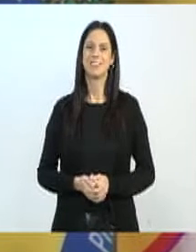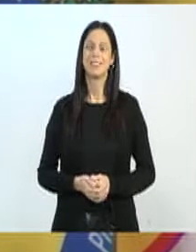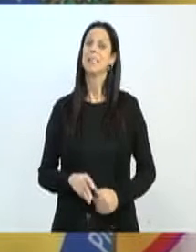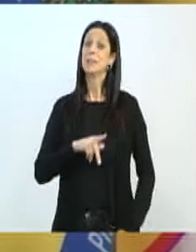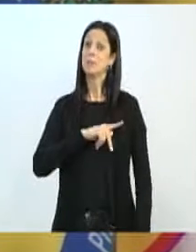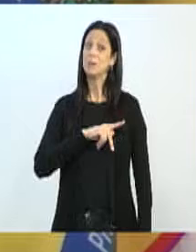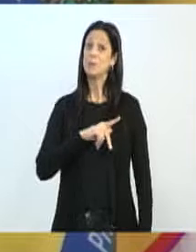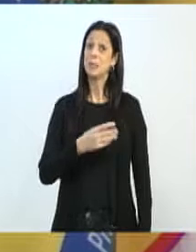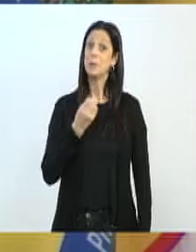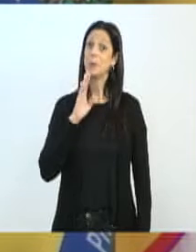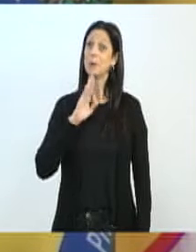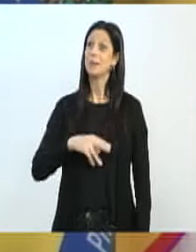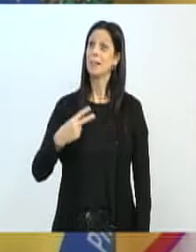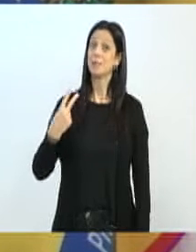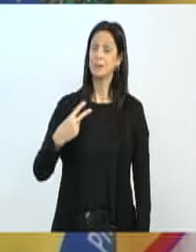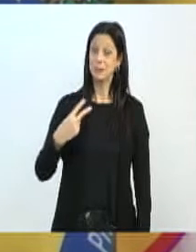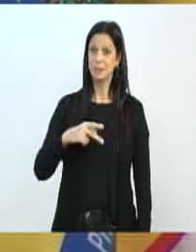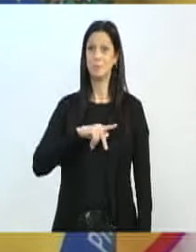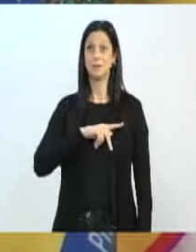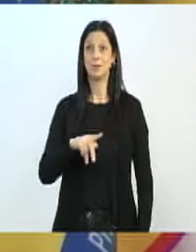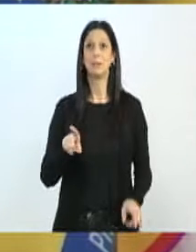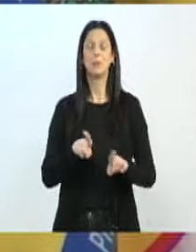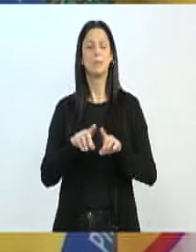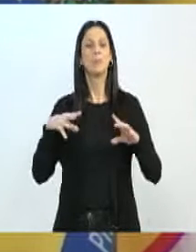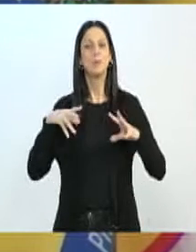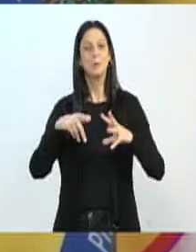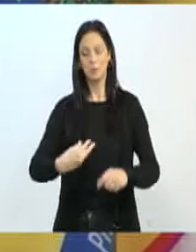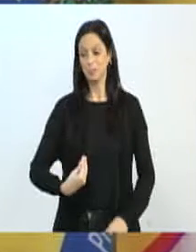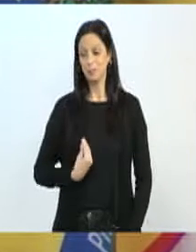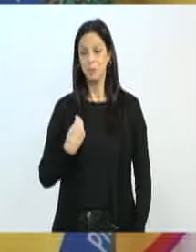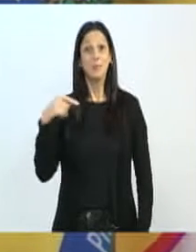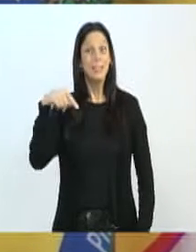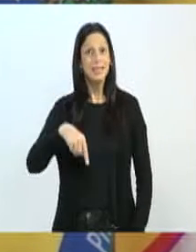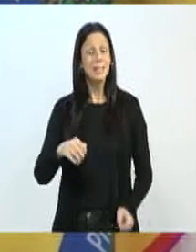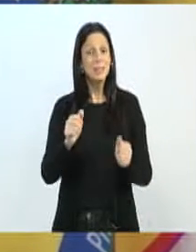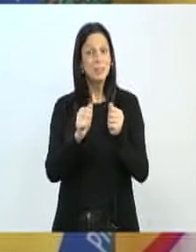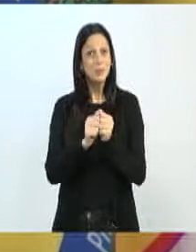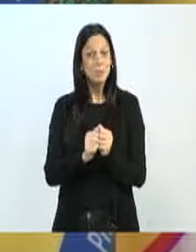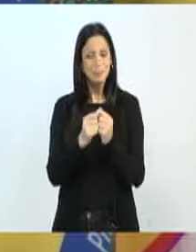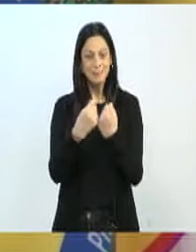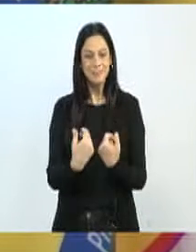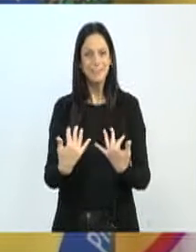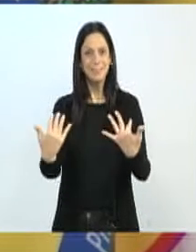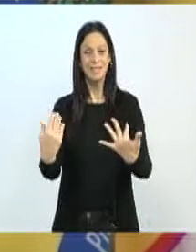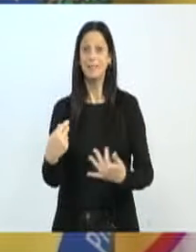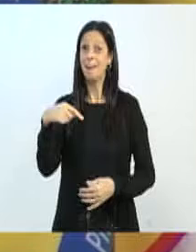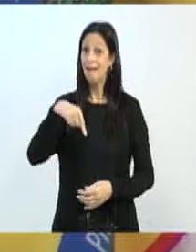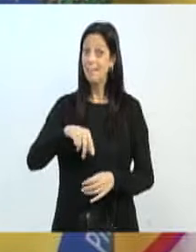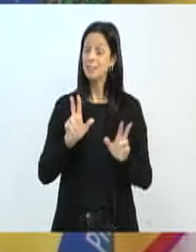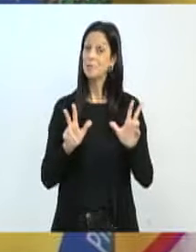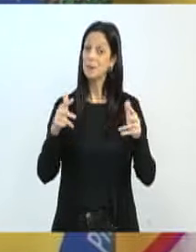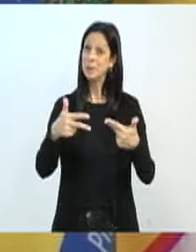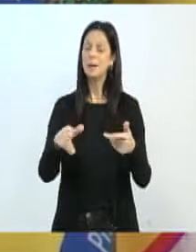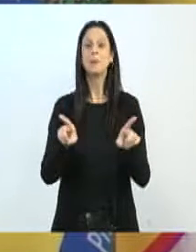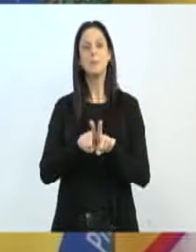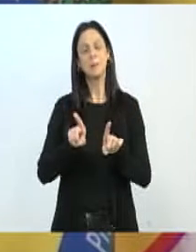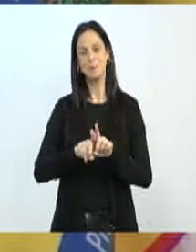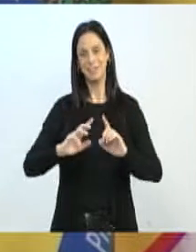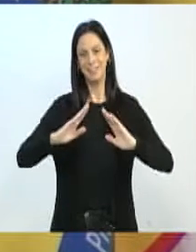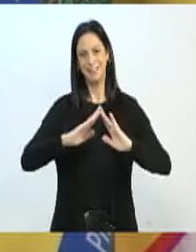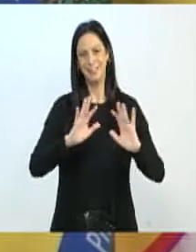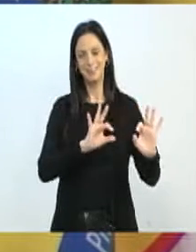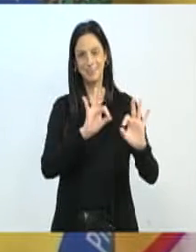presidente, boa tarde, vice-presidente, todos os vereadores aqui presentes, o público presente aqui na tribuna e os que estão em casa.